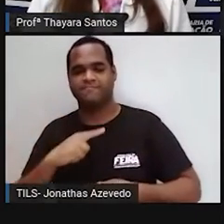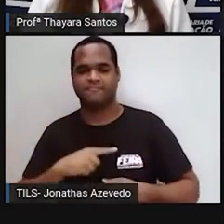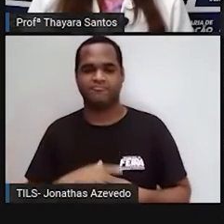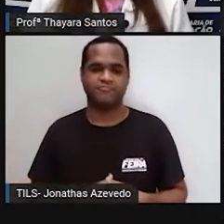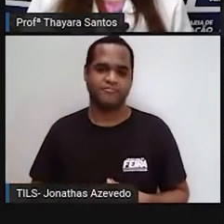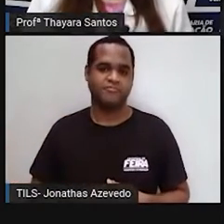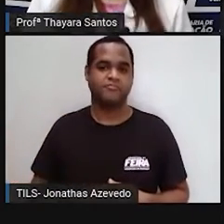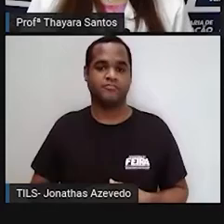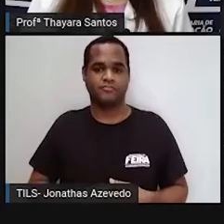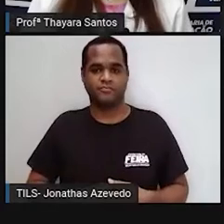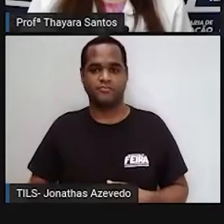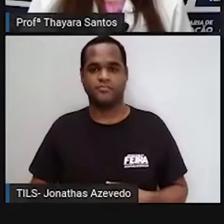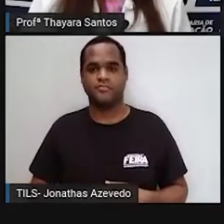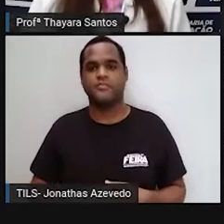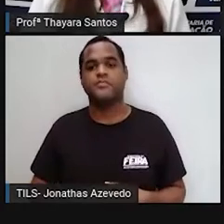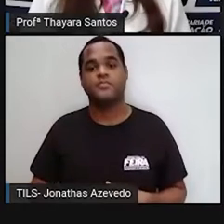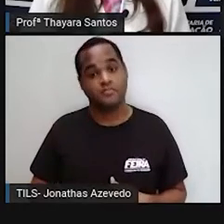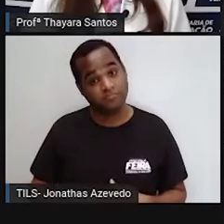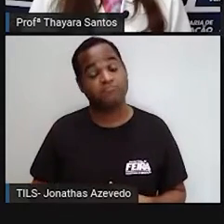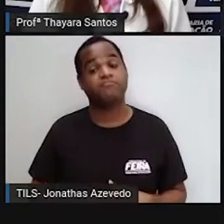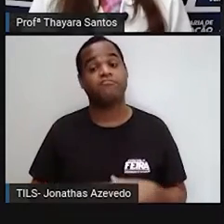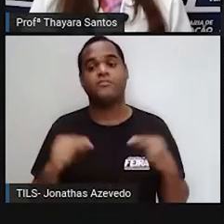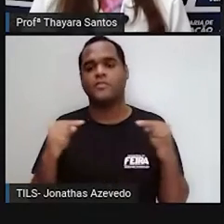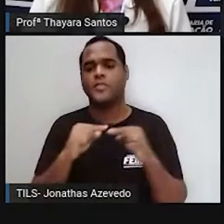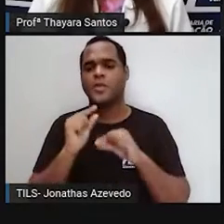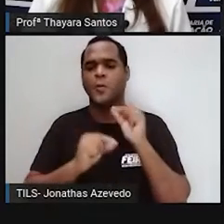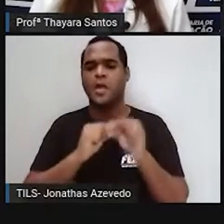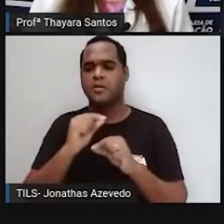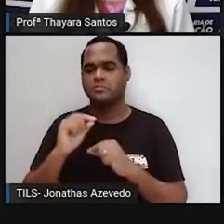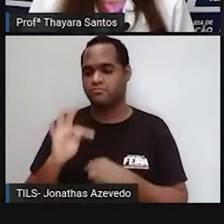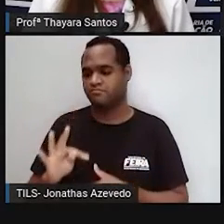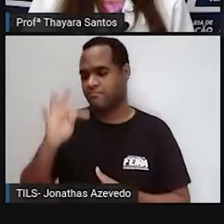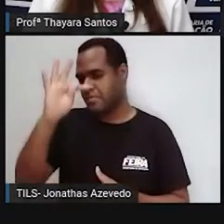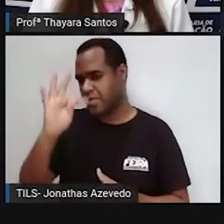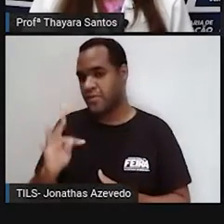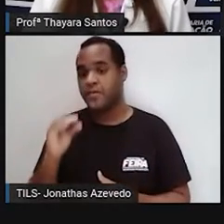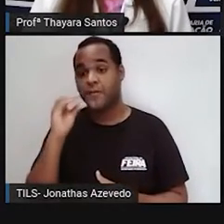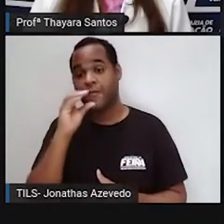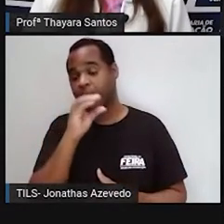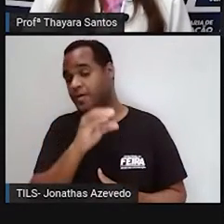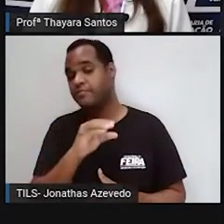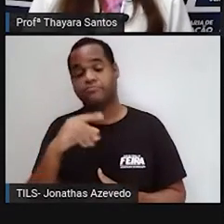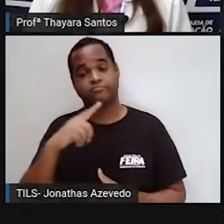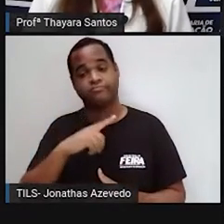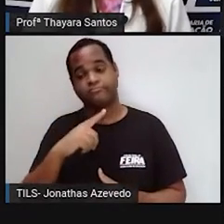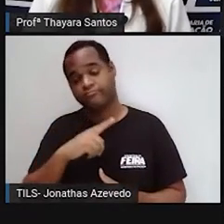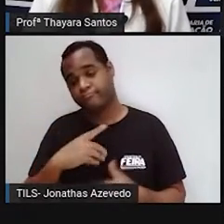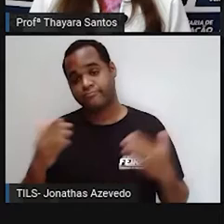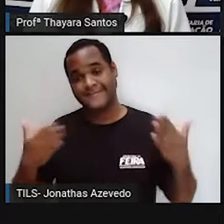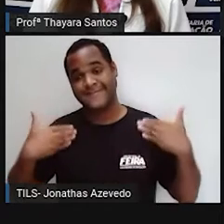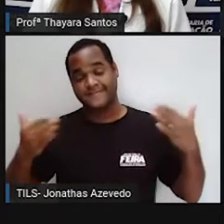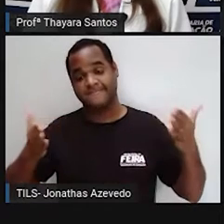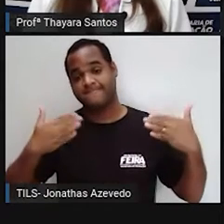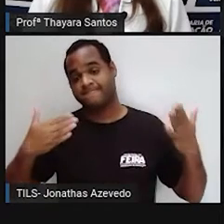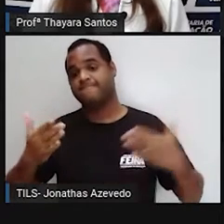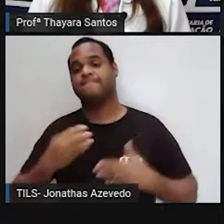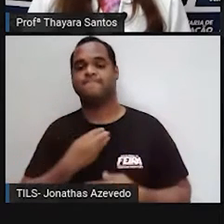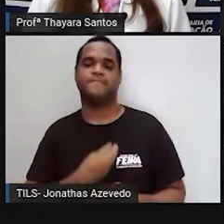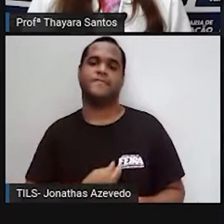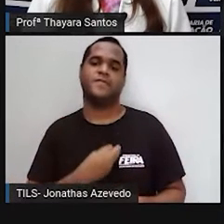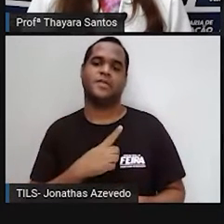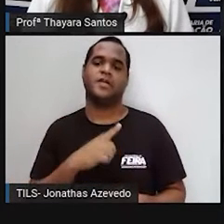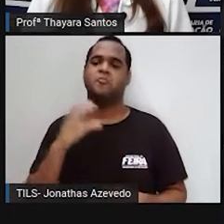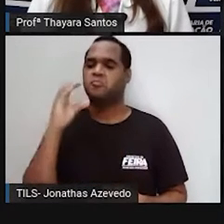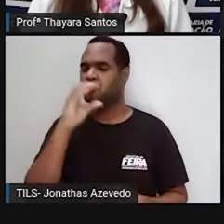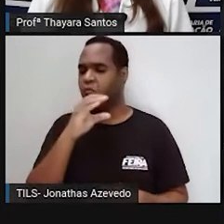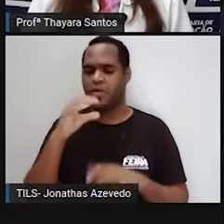E o último conceito que eu quero relembrar com vocês é o de aquecimento global. O que é esse aquecimento global? O aquecimento